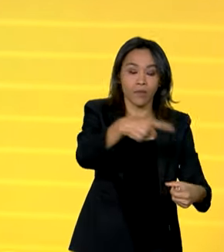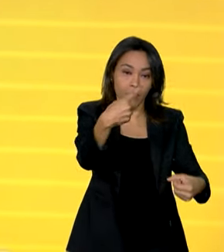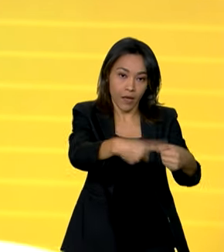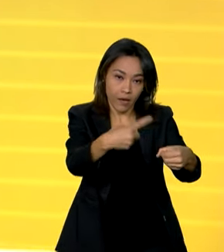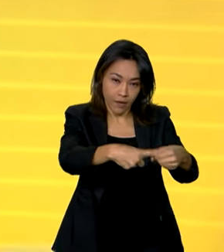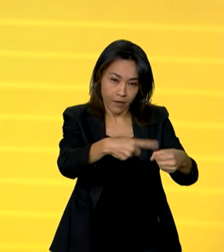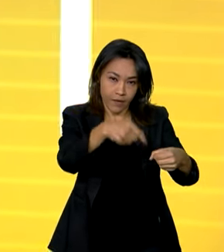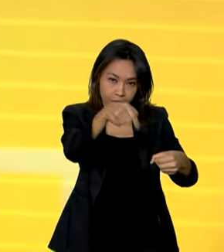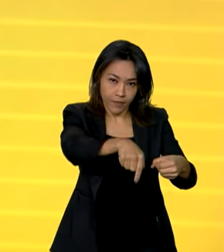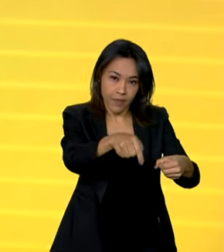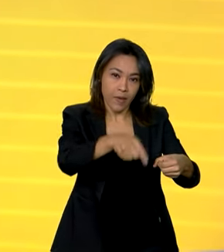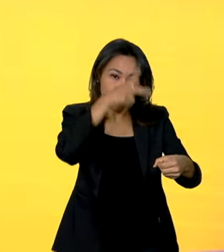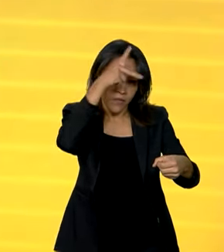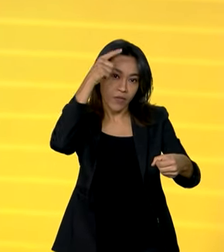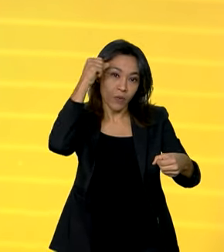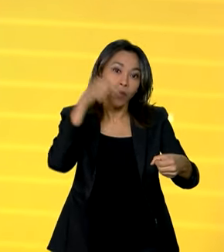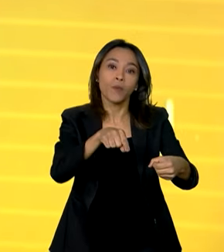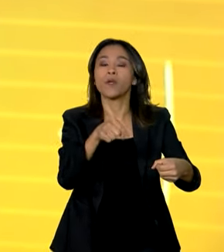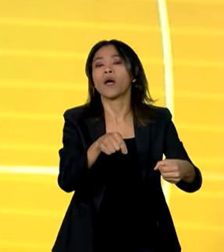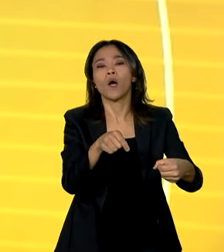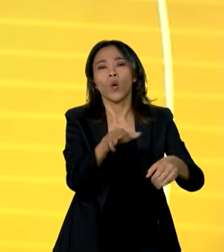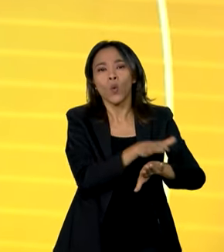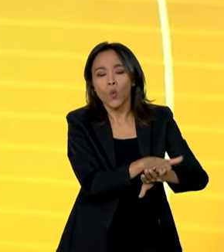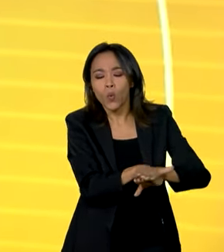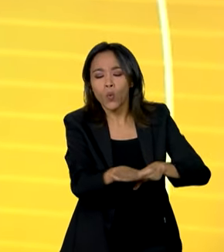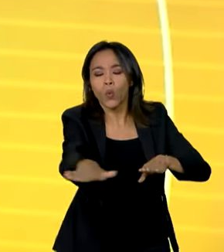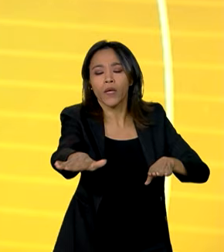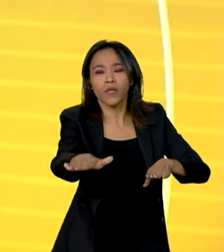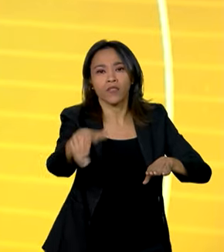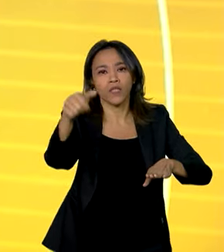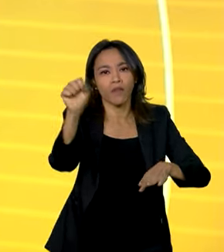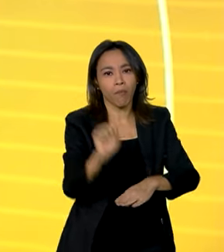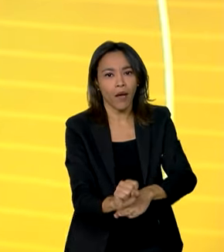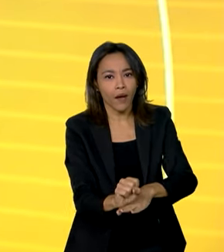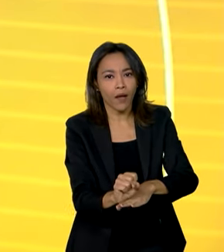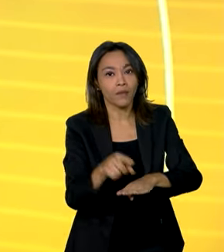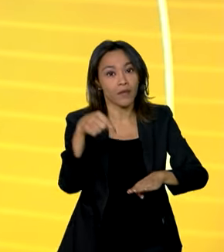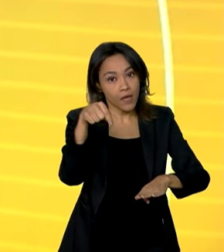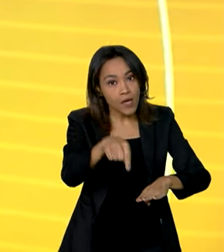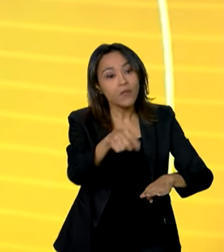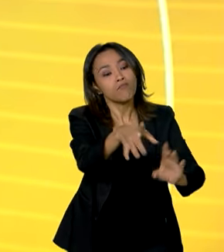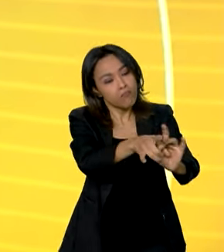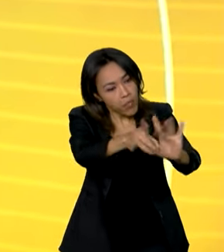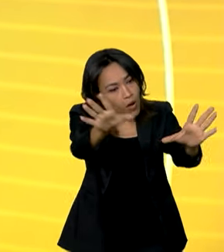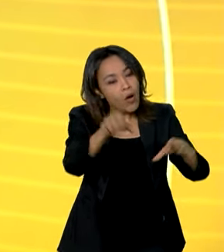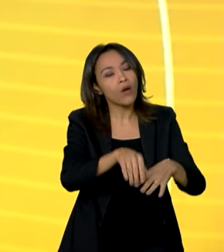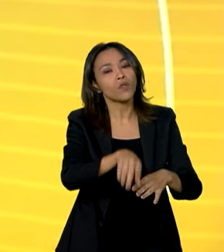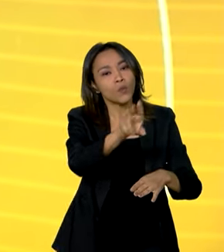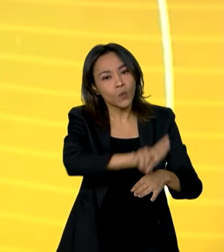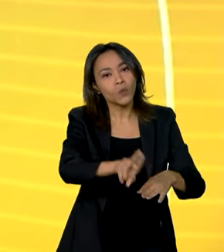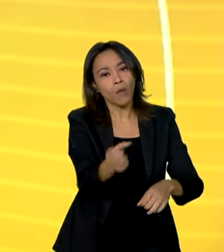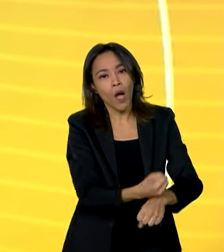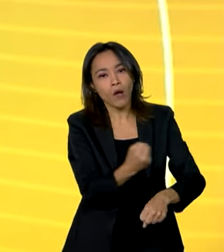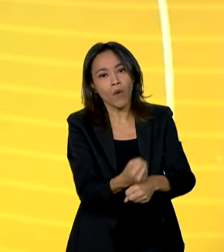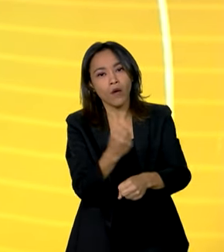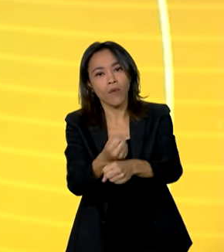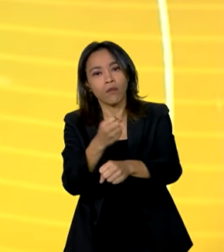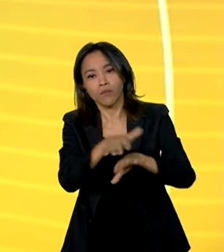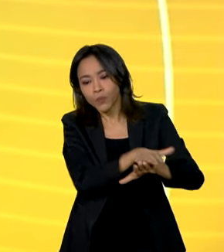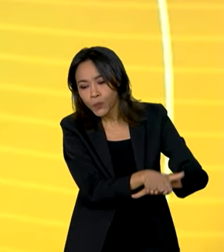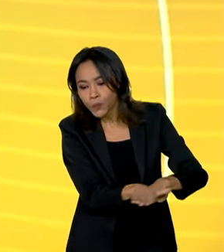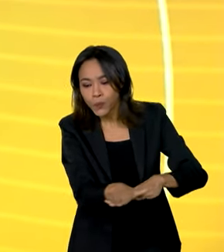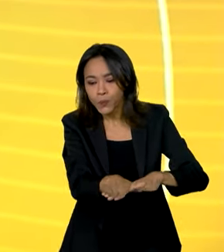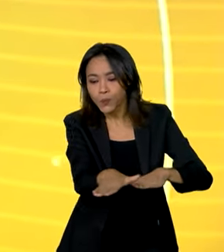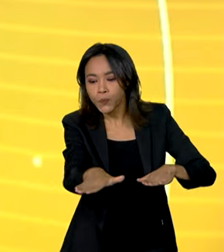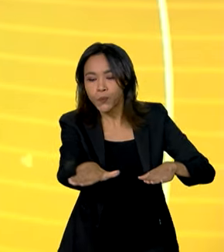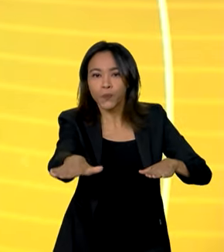um trecho de ferrovia desativado. Com isso, o município fica autorizado a iniciar obras de drenagem na bacia